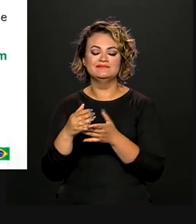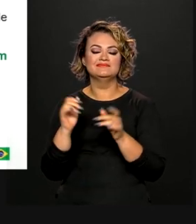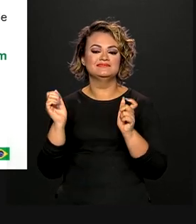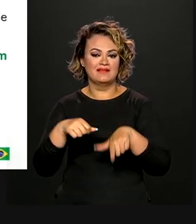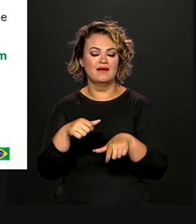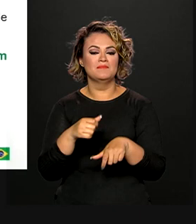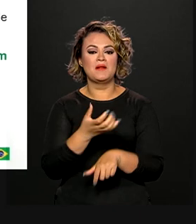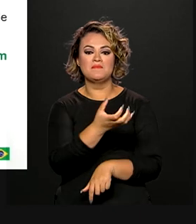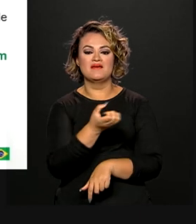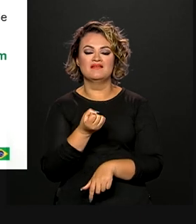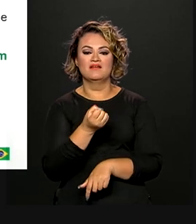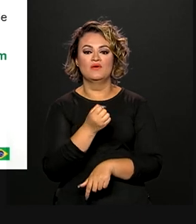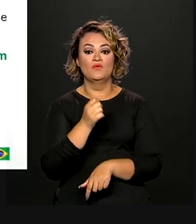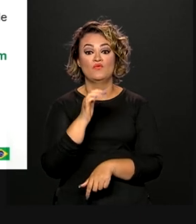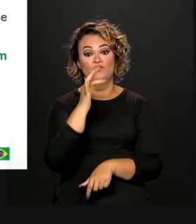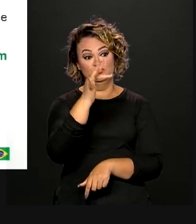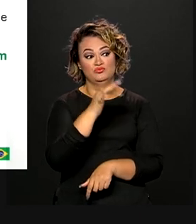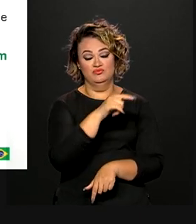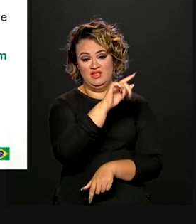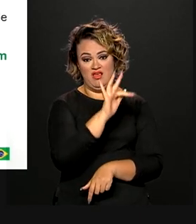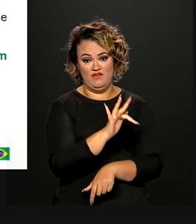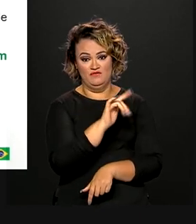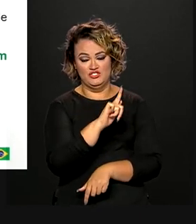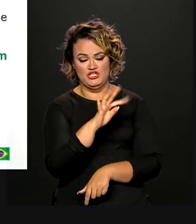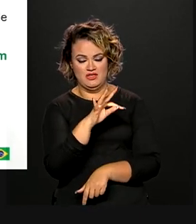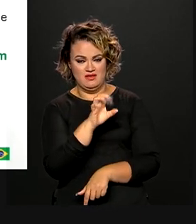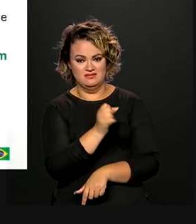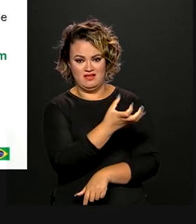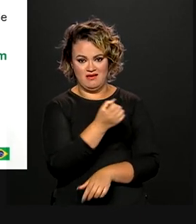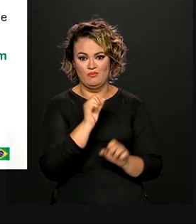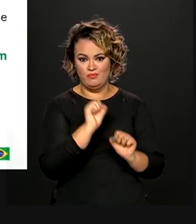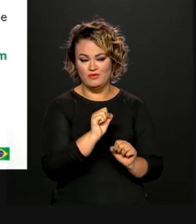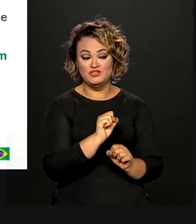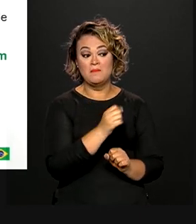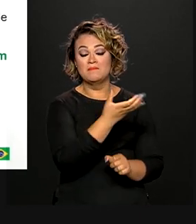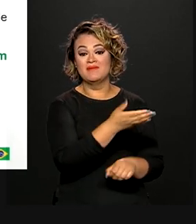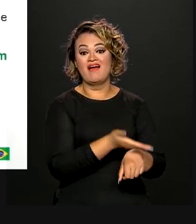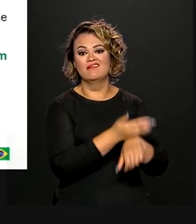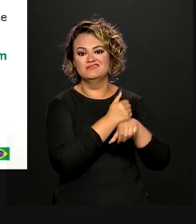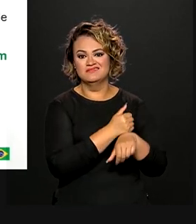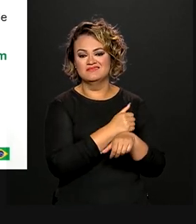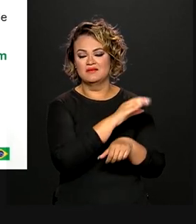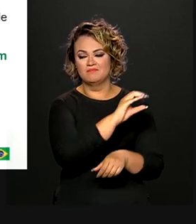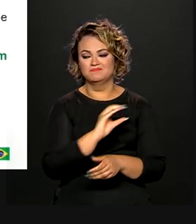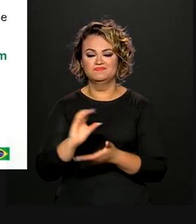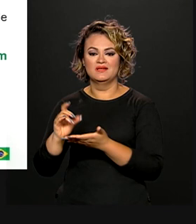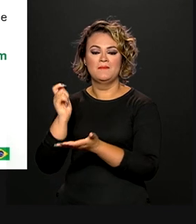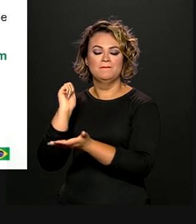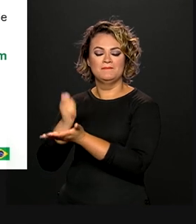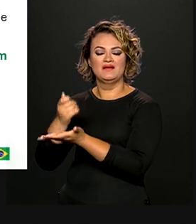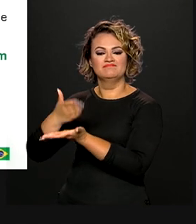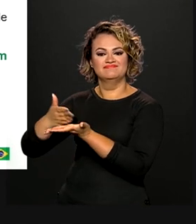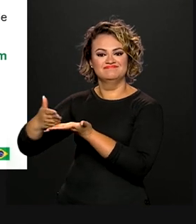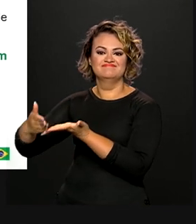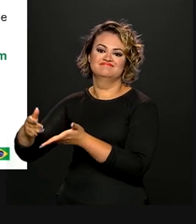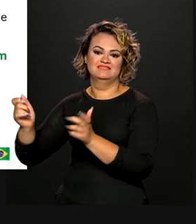vai poder utilizar o crédito futuro que ela tem para fazer essa complementação e acessar esse imóvel que